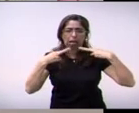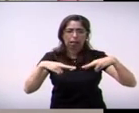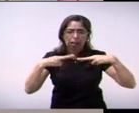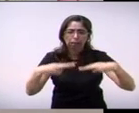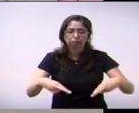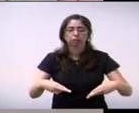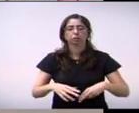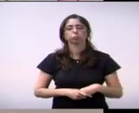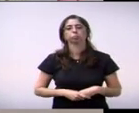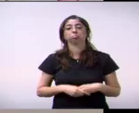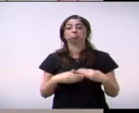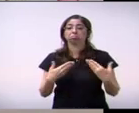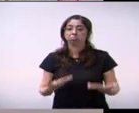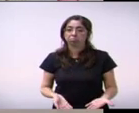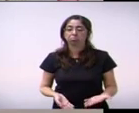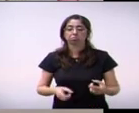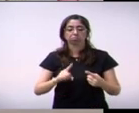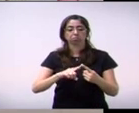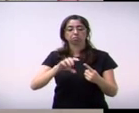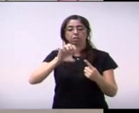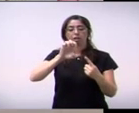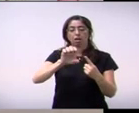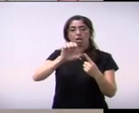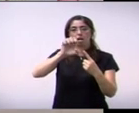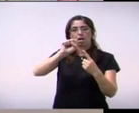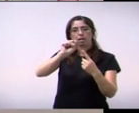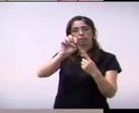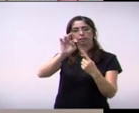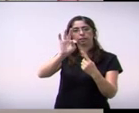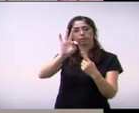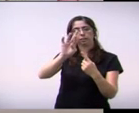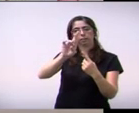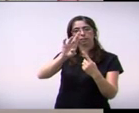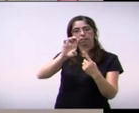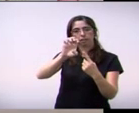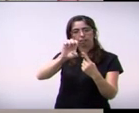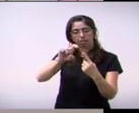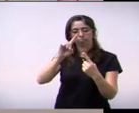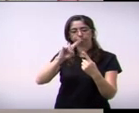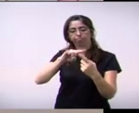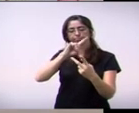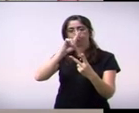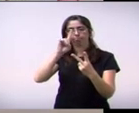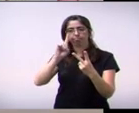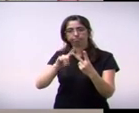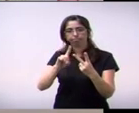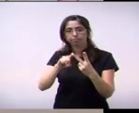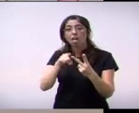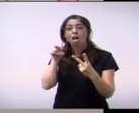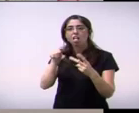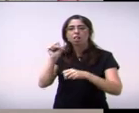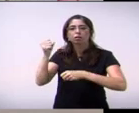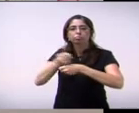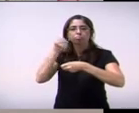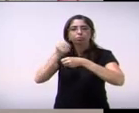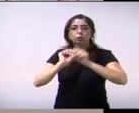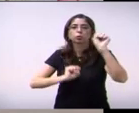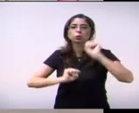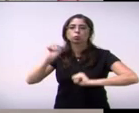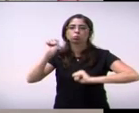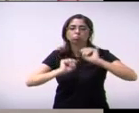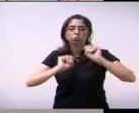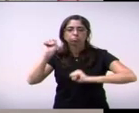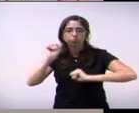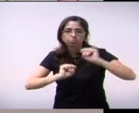pertinho uma estação de tratamento desgosto é ali pertinho e vai liberar essa casa vai liberar um projeto de lei que vai